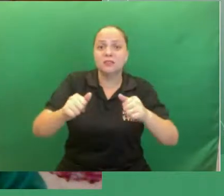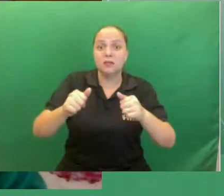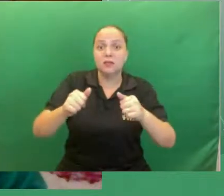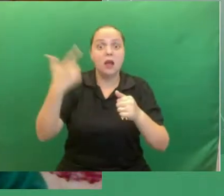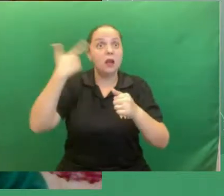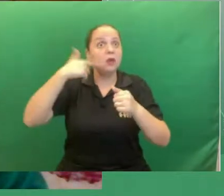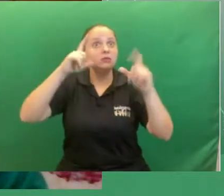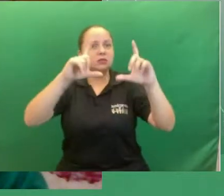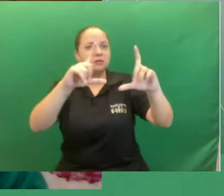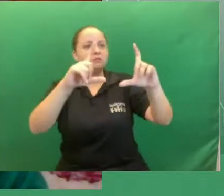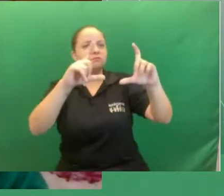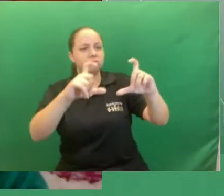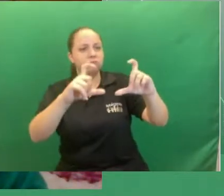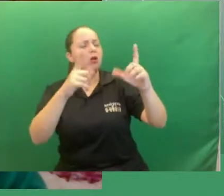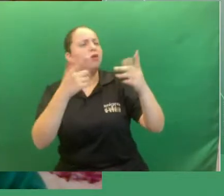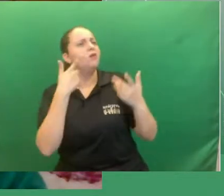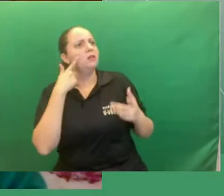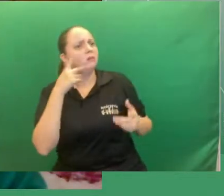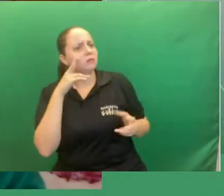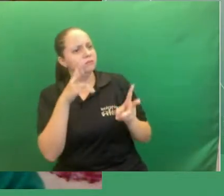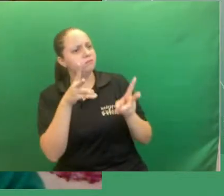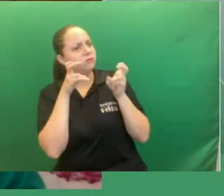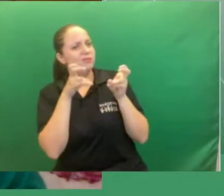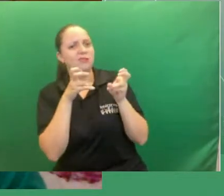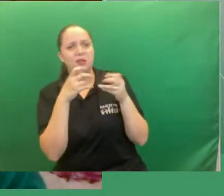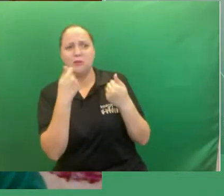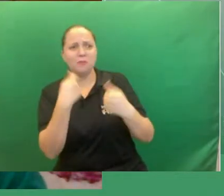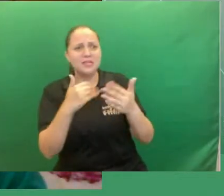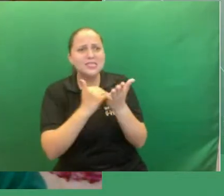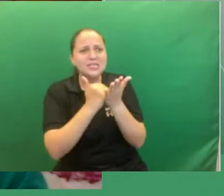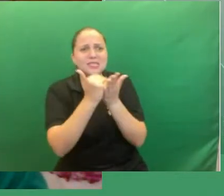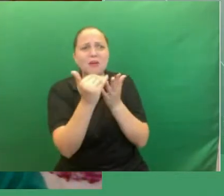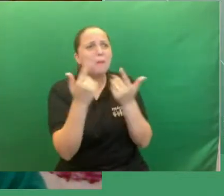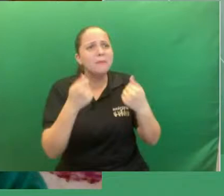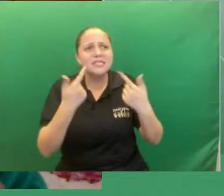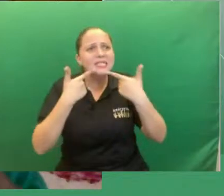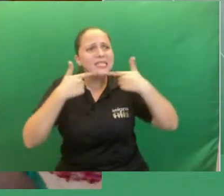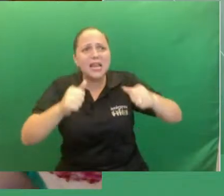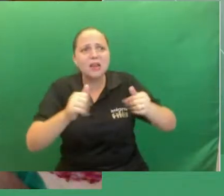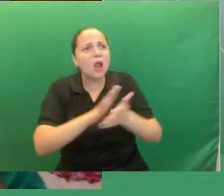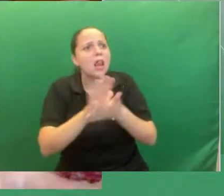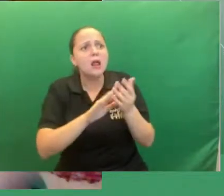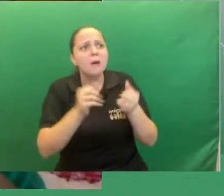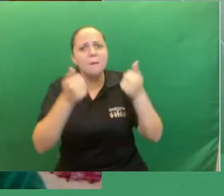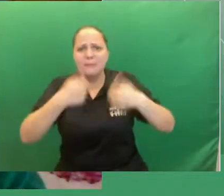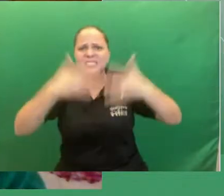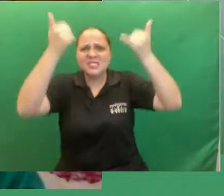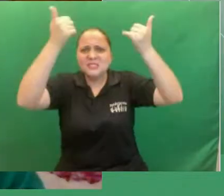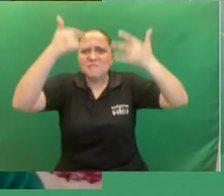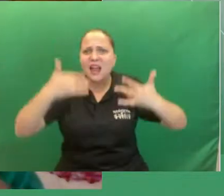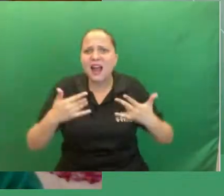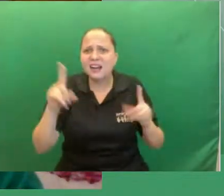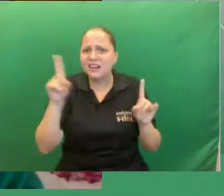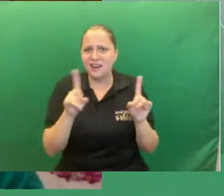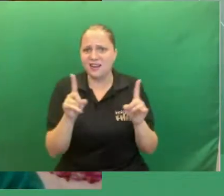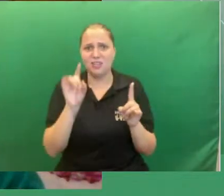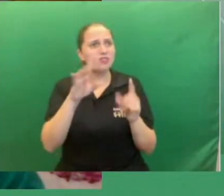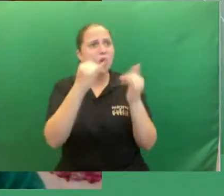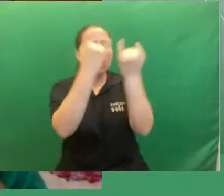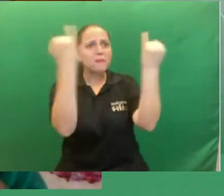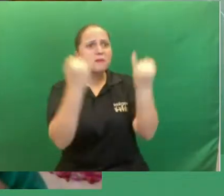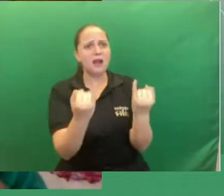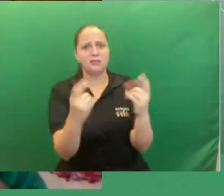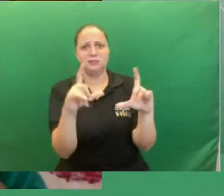significado sem precisar de uma introdução ou seja eu não preciso explicar uma fotografia para ninguém para ela ter uma